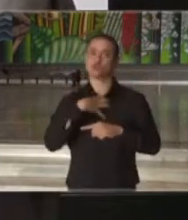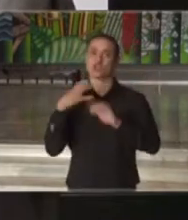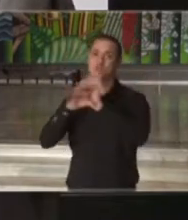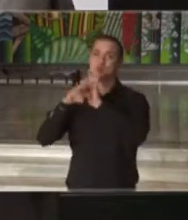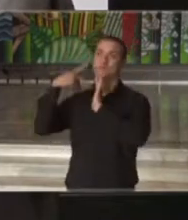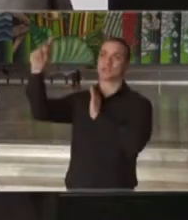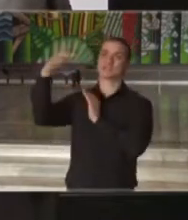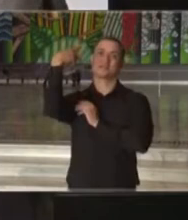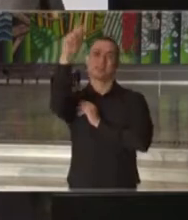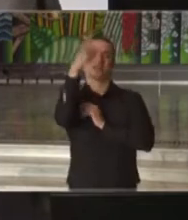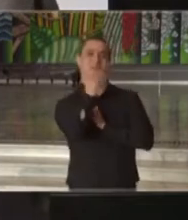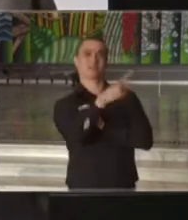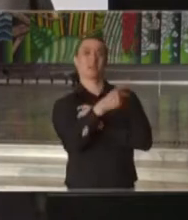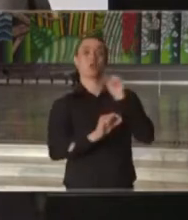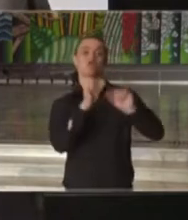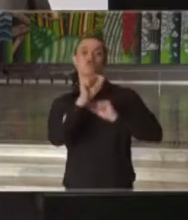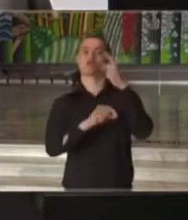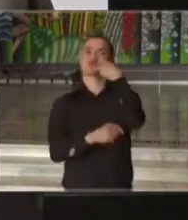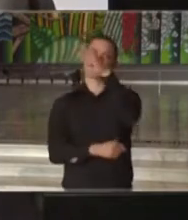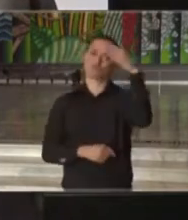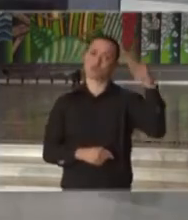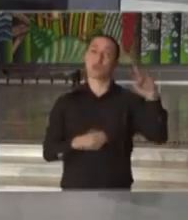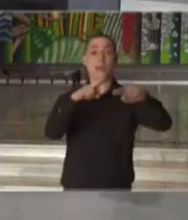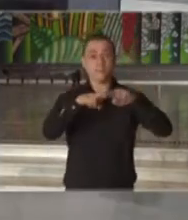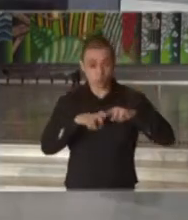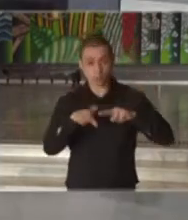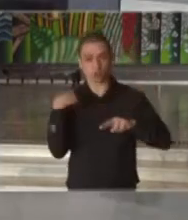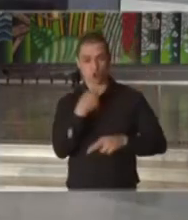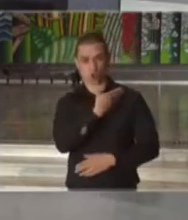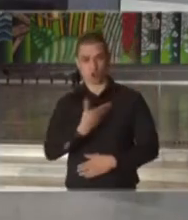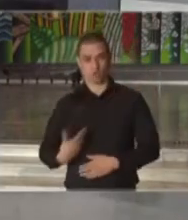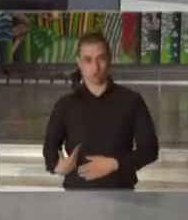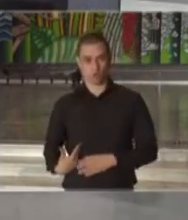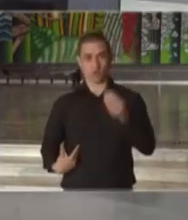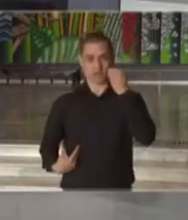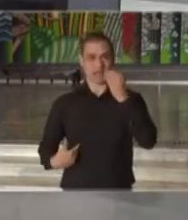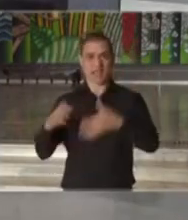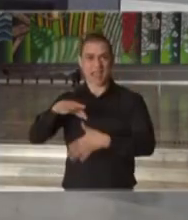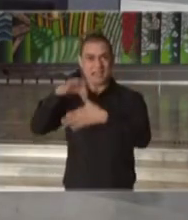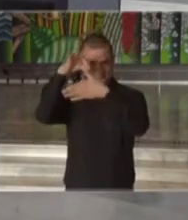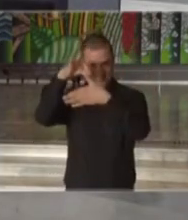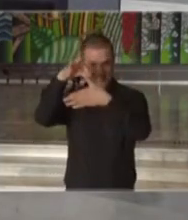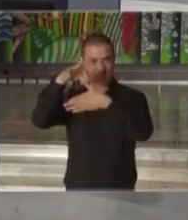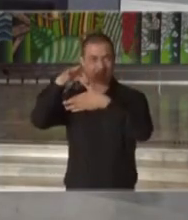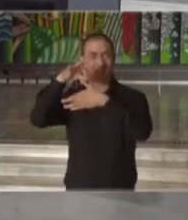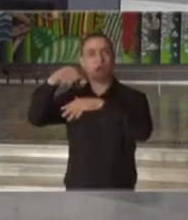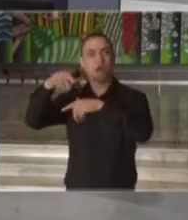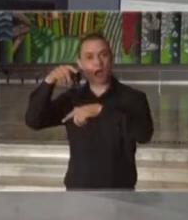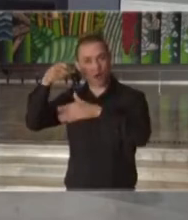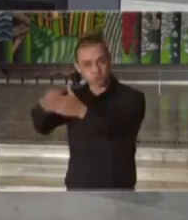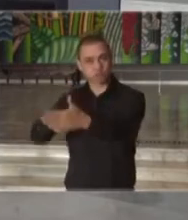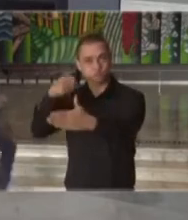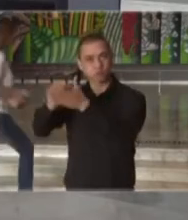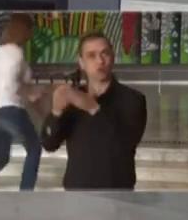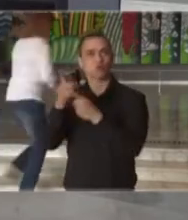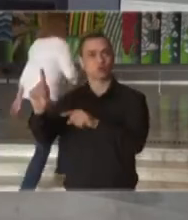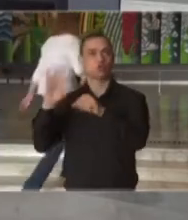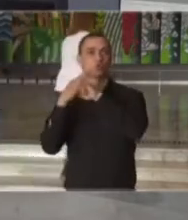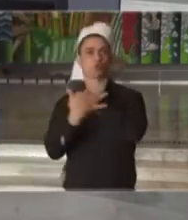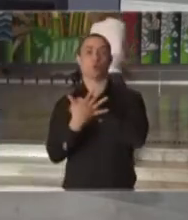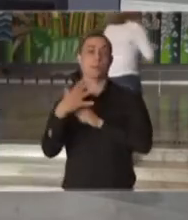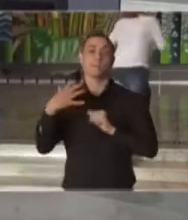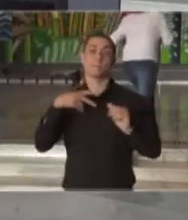e as suas motivações. Por isso é que os governadores estão liderando a luta contra o coronavírus